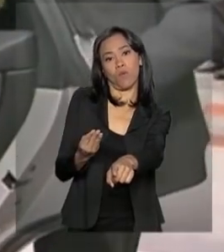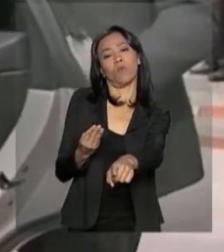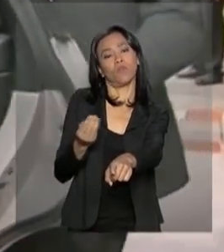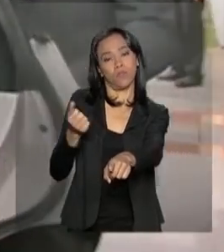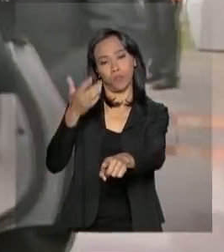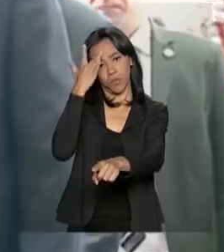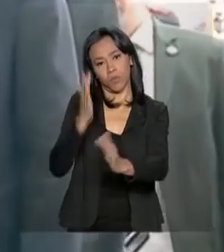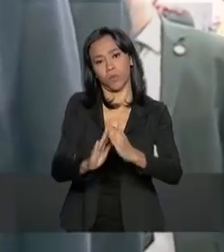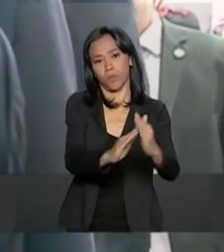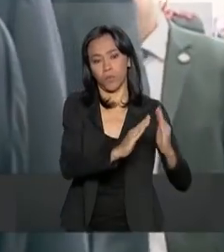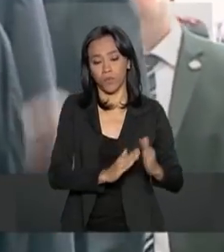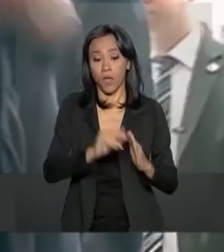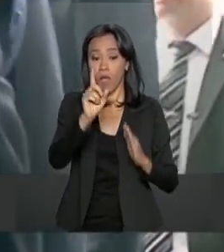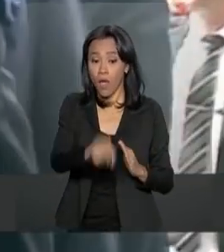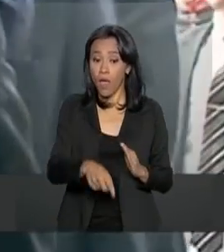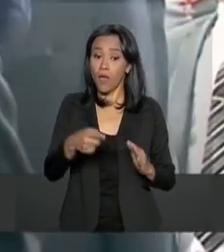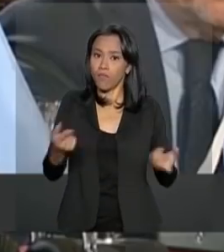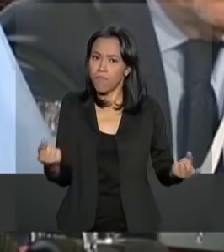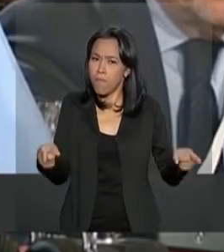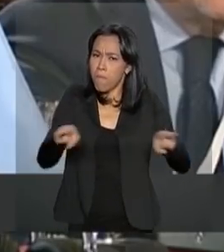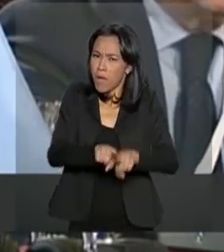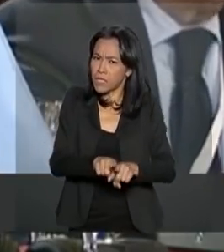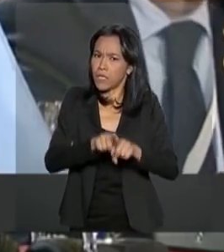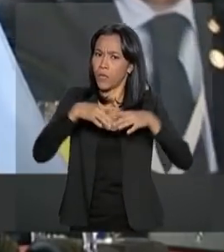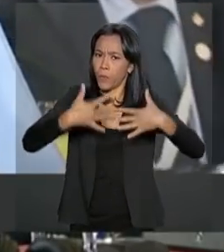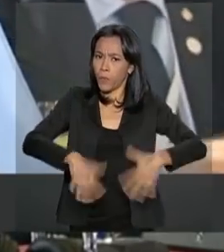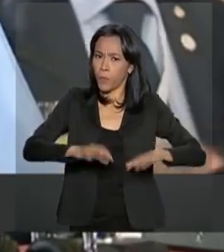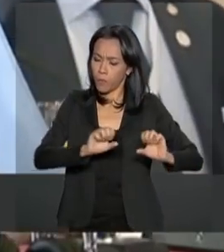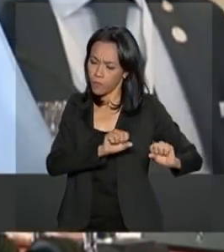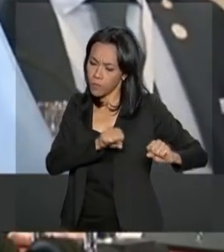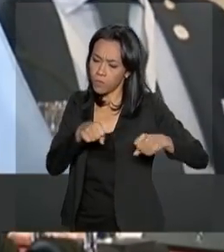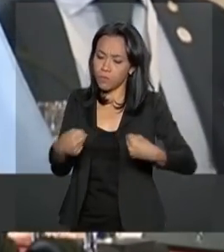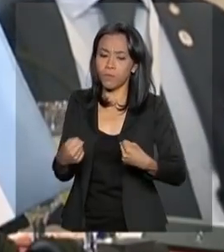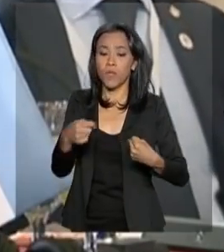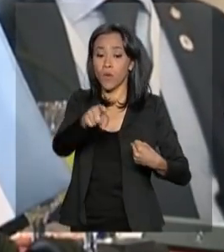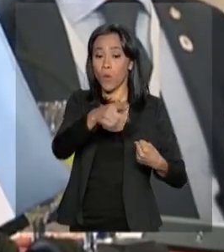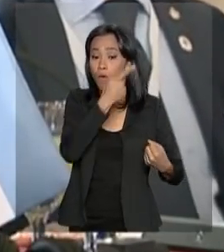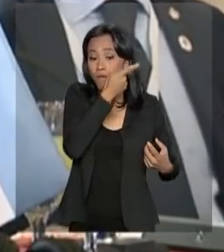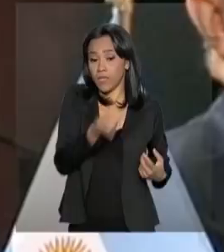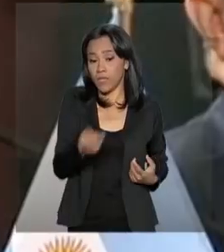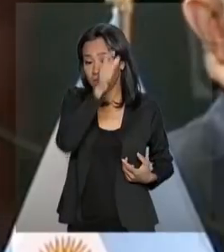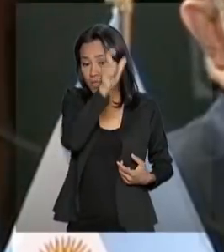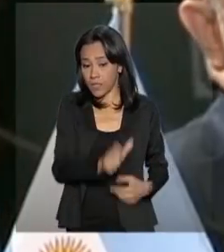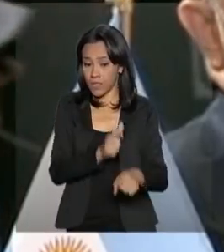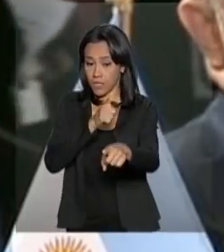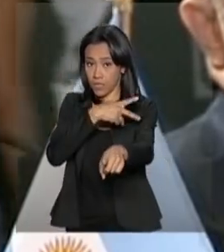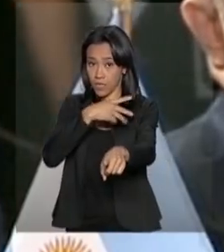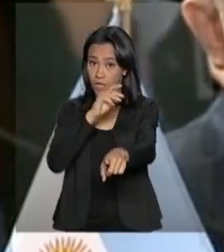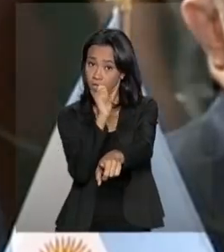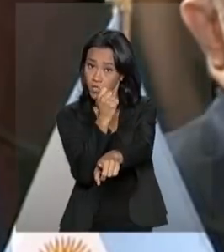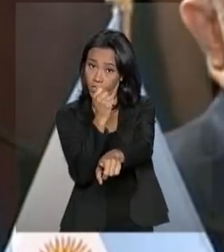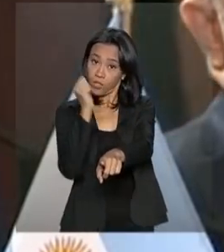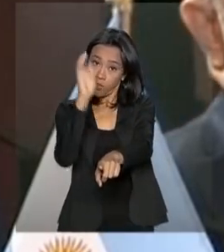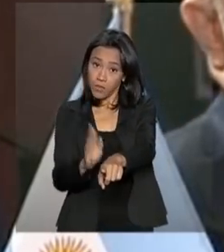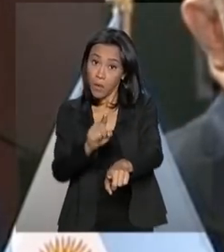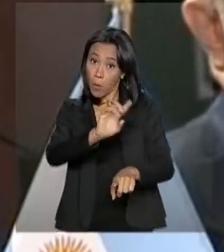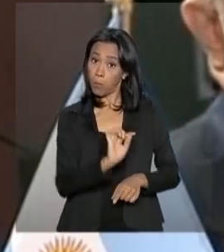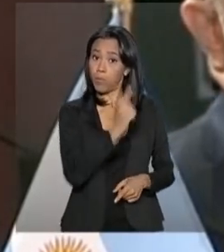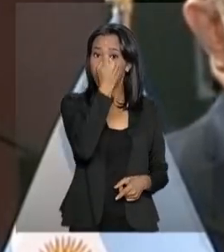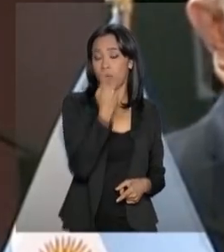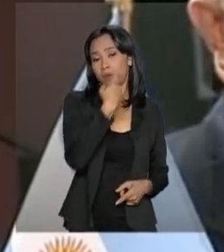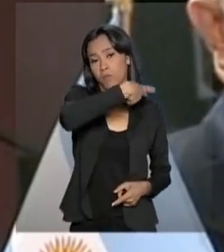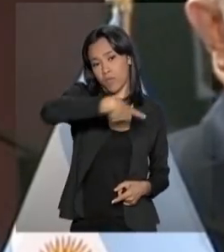Parceria que ganha novo impulso com a visita do presidente argentino ao Brasil. Maurício Macri é o primeiro